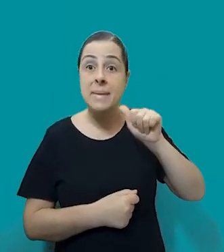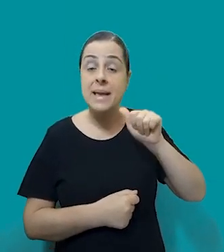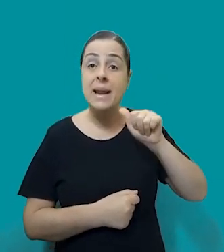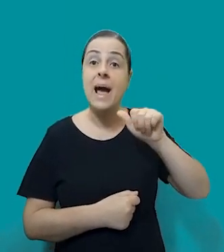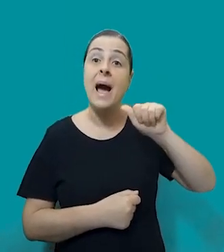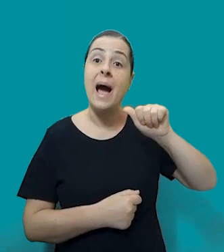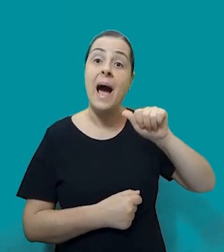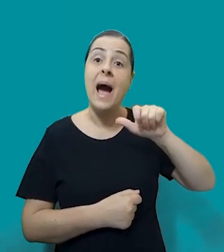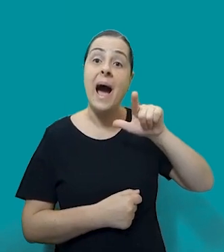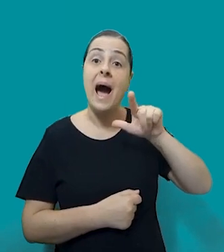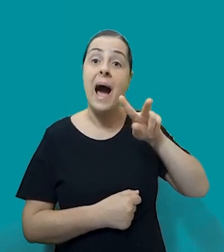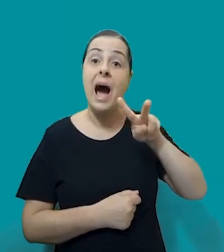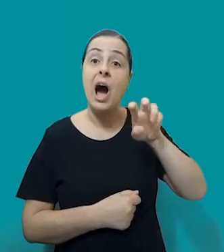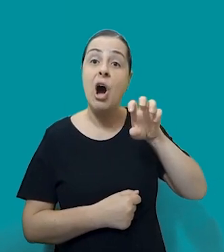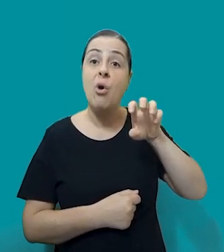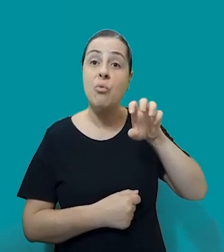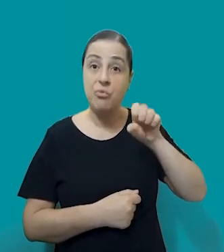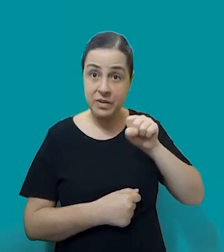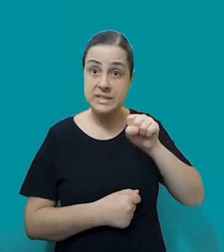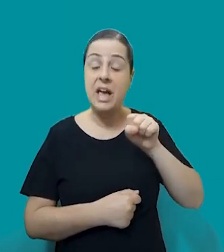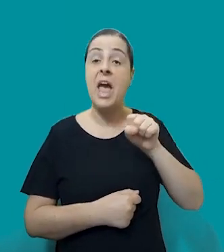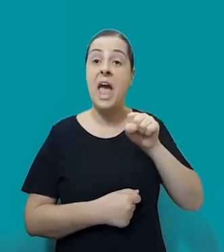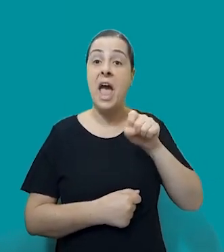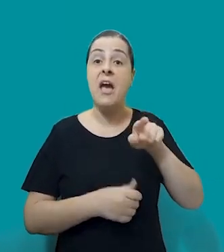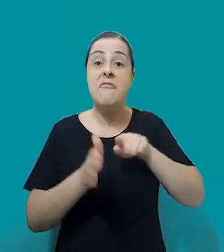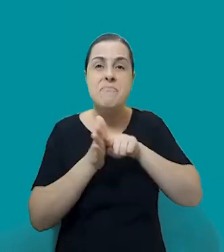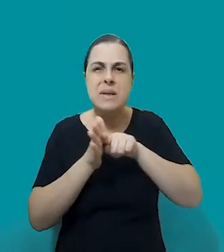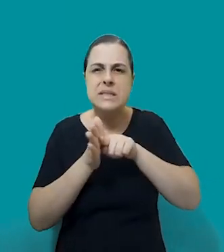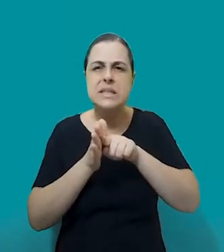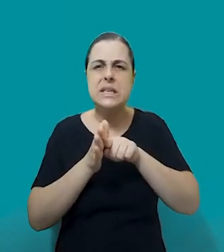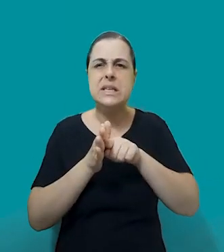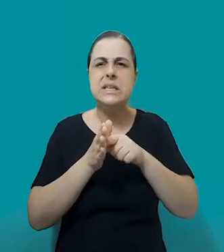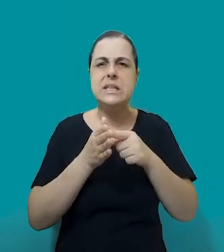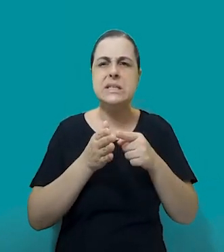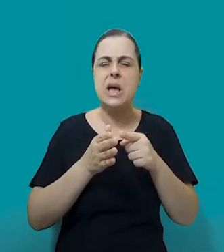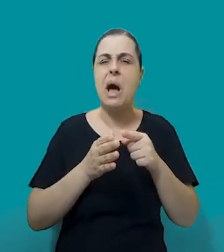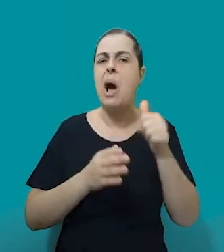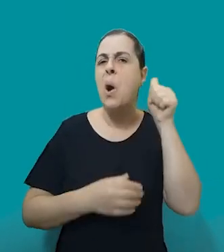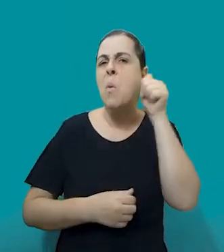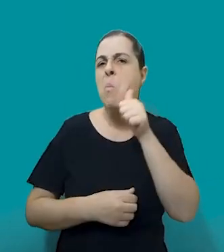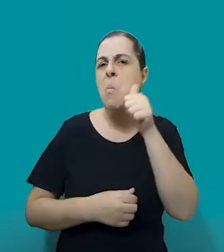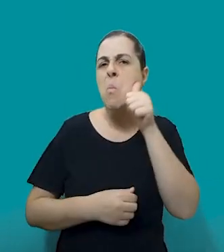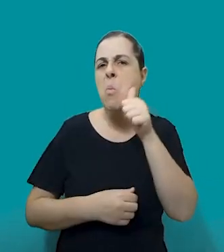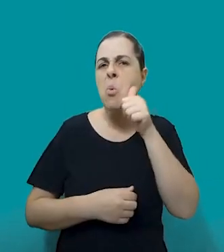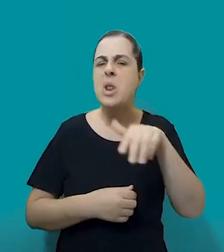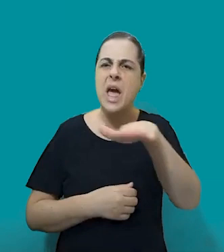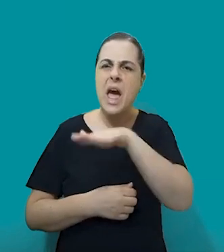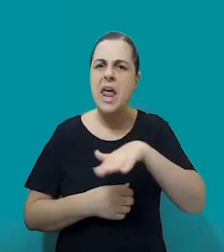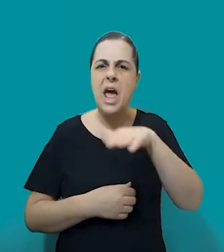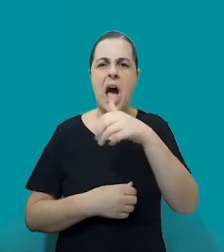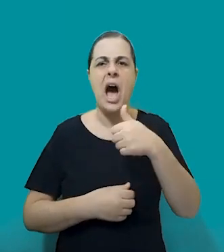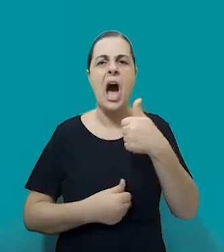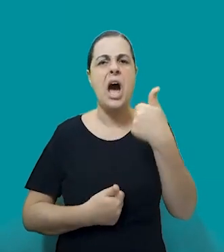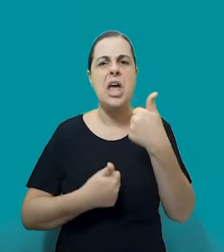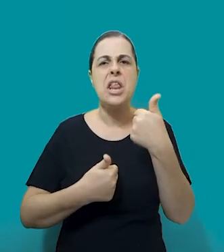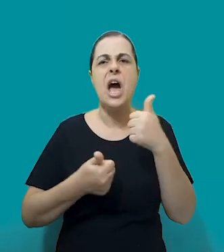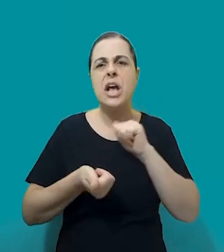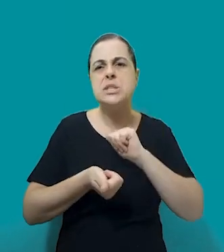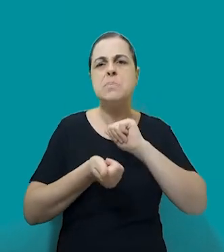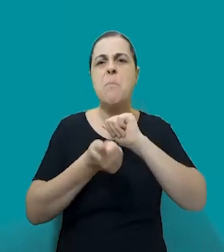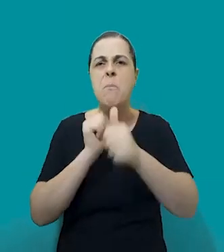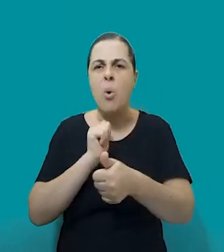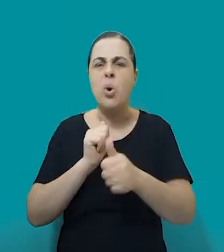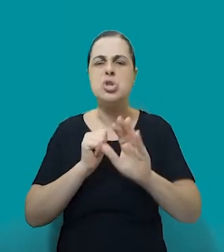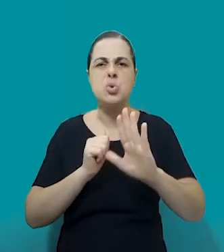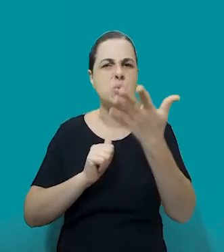específico sobre violência contra a mulher nos esportes. E aí, um dos dados que ela traz exatamente esse